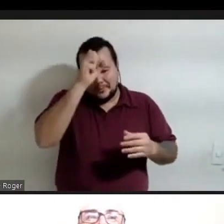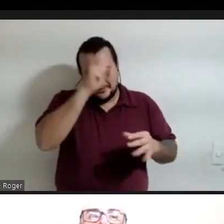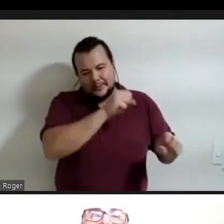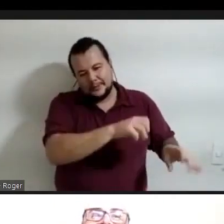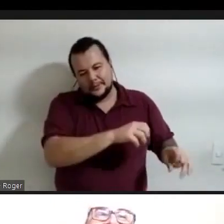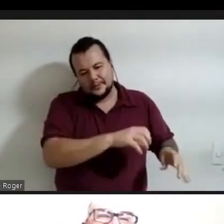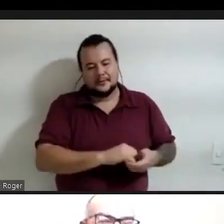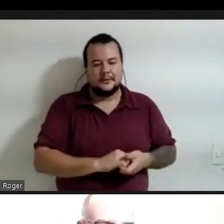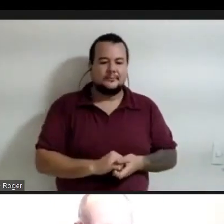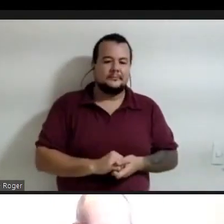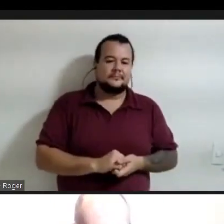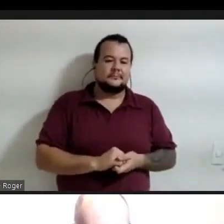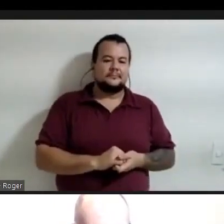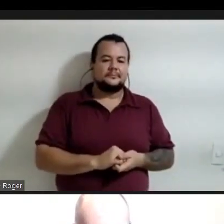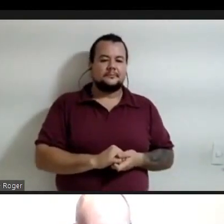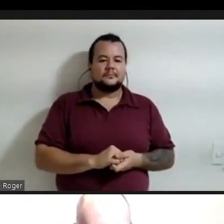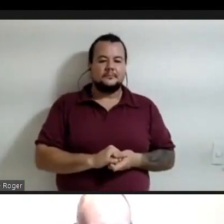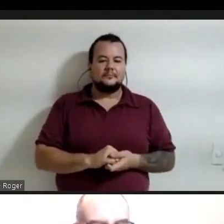Bom,